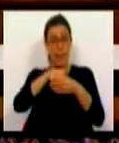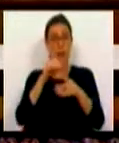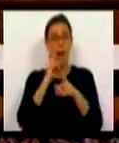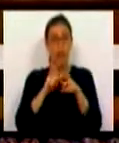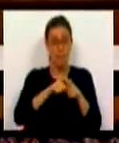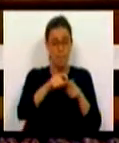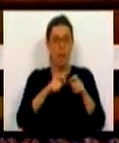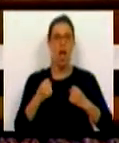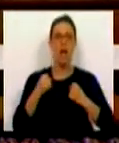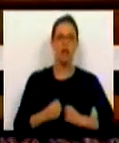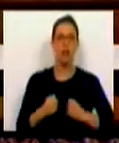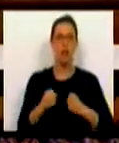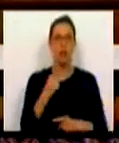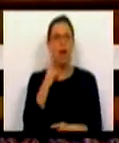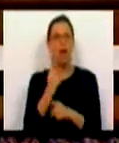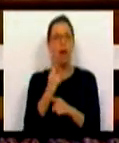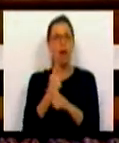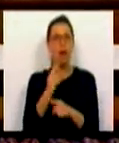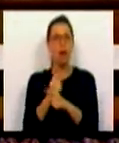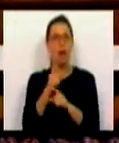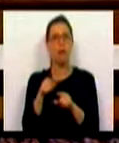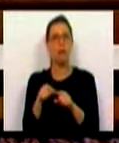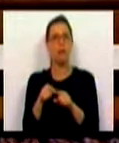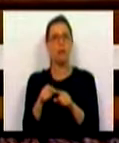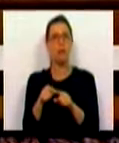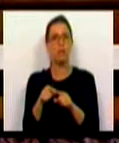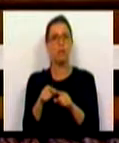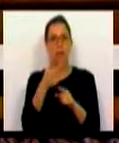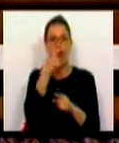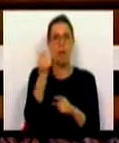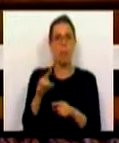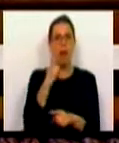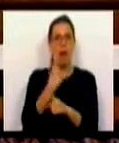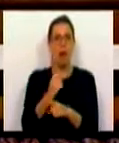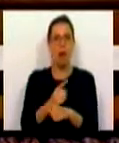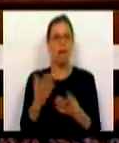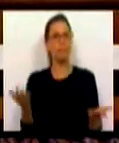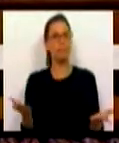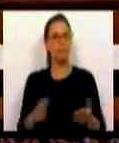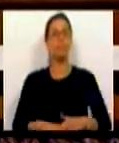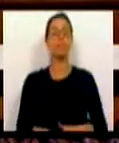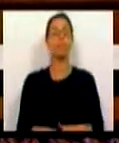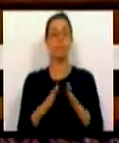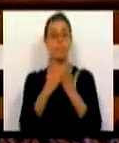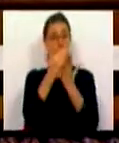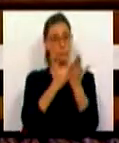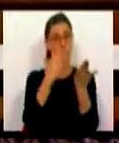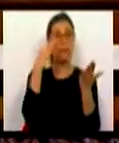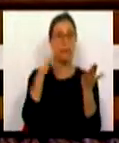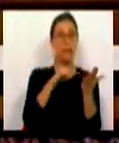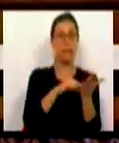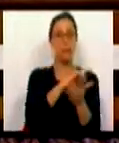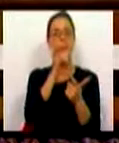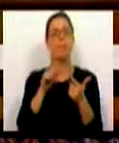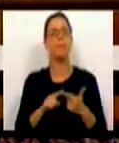desses printos, insistem em manter esse património ao abandono. portanto, o cadastro simplificado